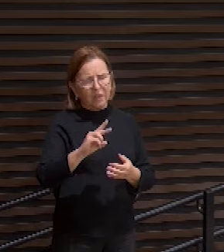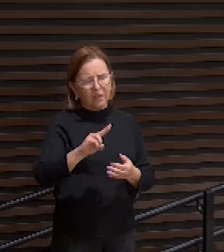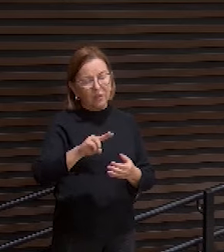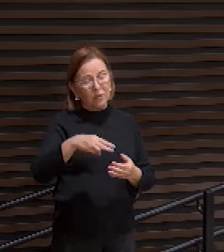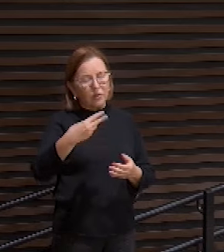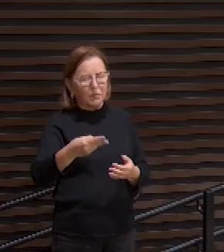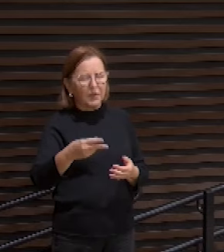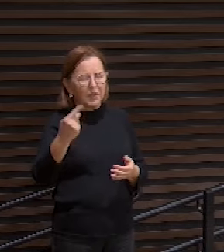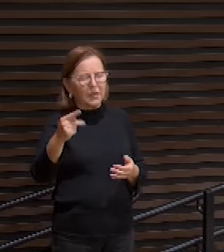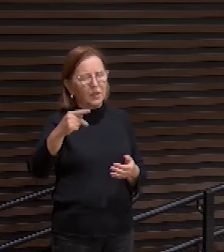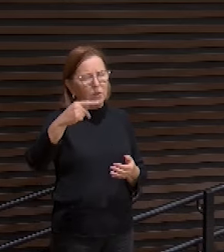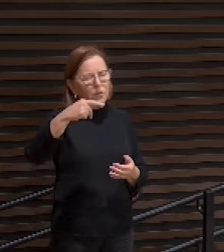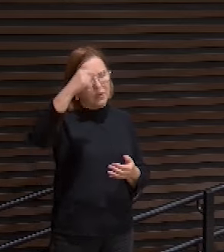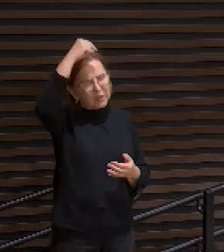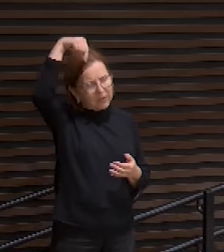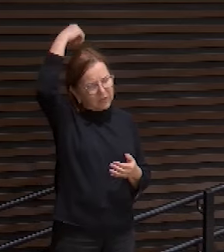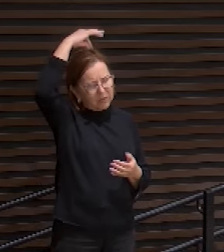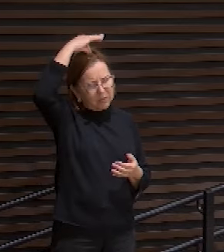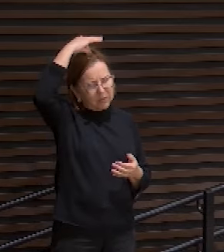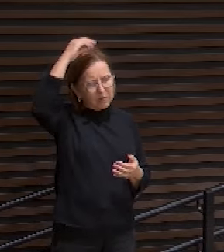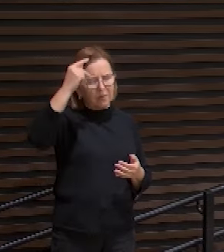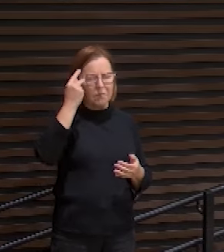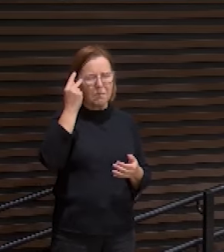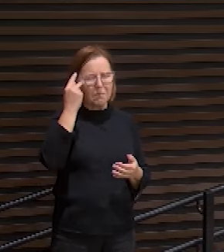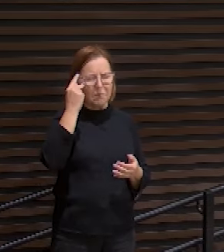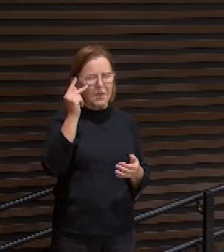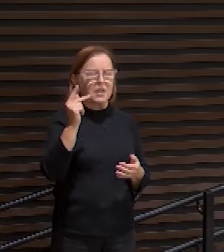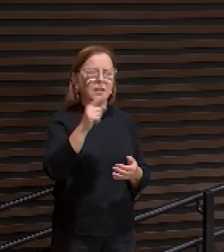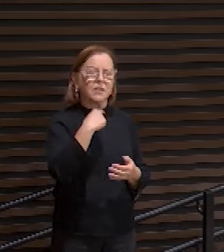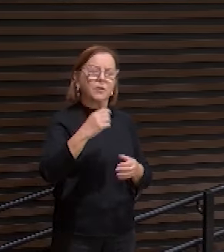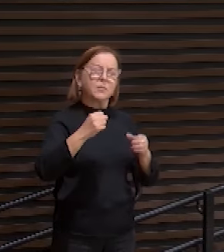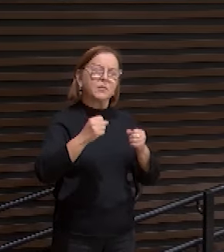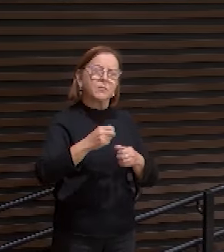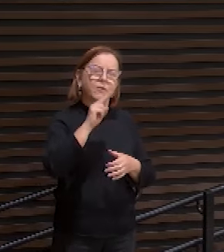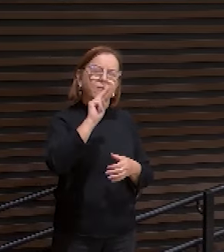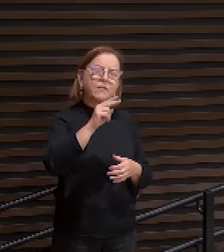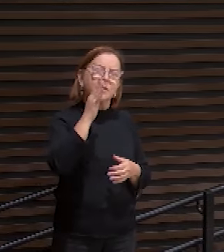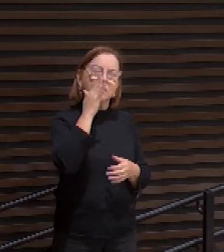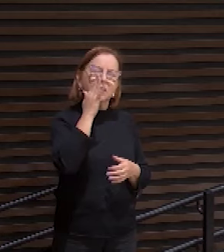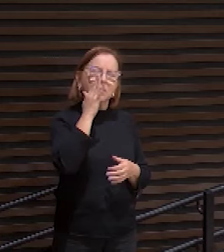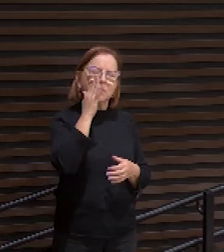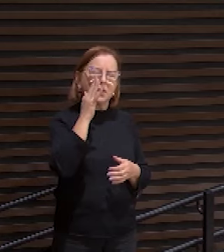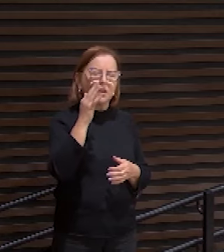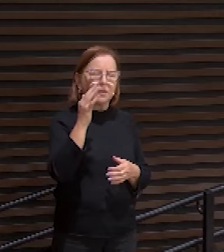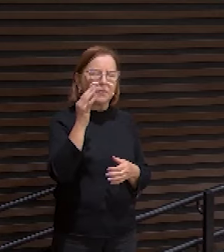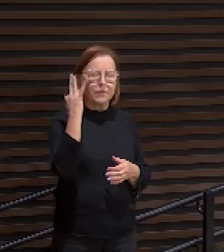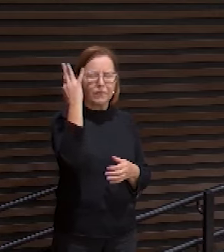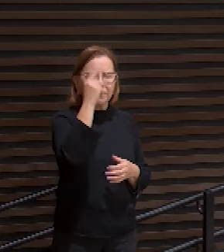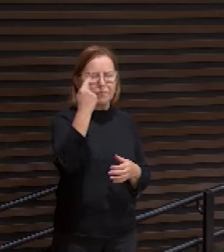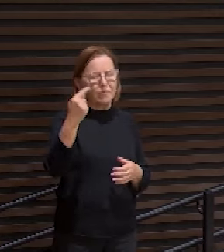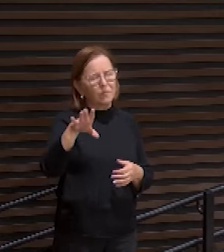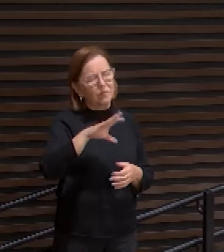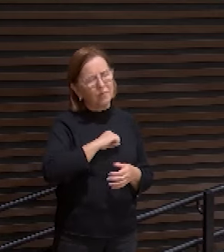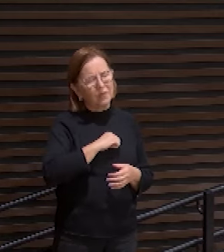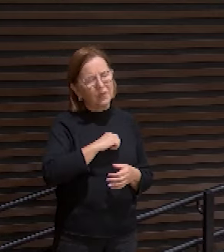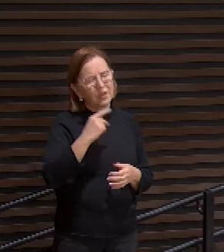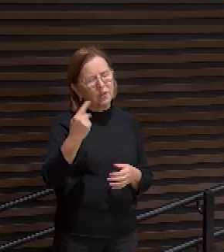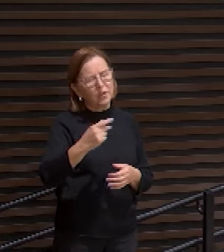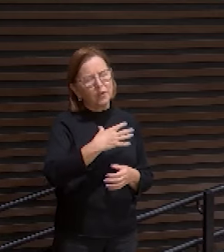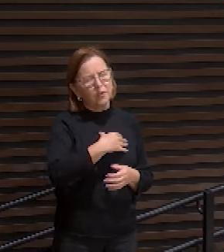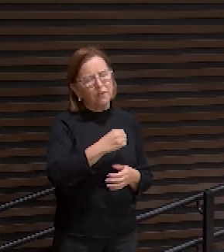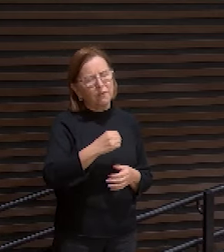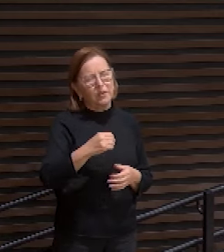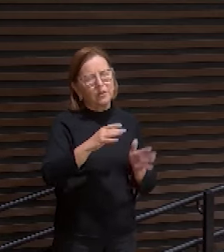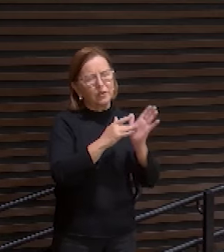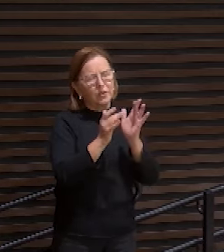possamos ver e contemplar a beleza do Teu amor para conosco, Pai. E nesta reunião, o Teu Filho Jesus, o único que é digno, ele